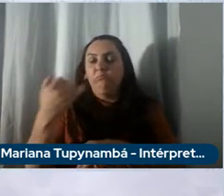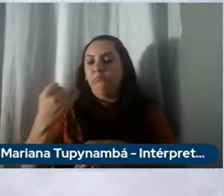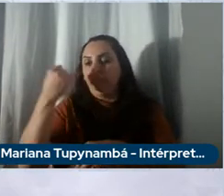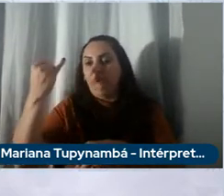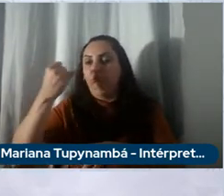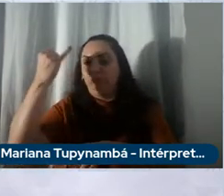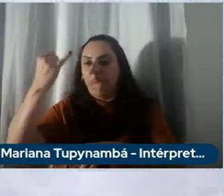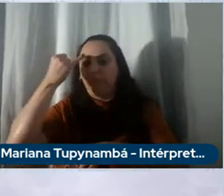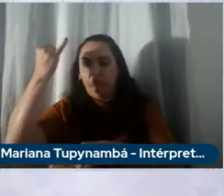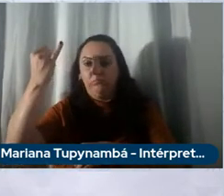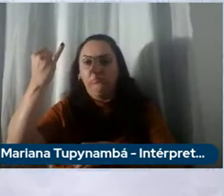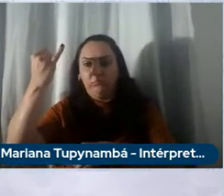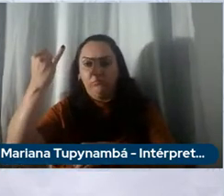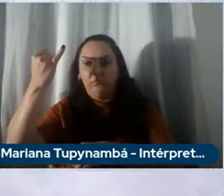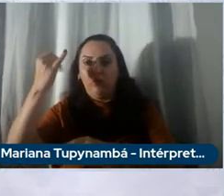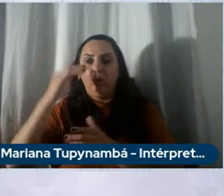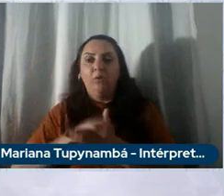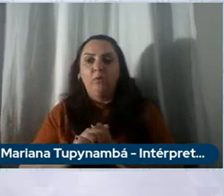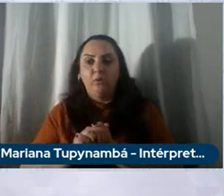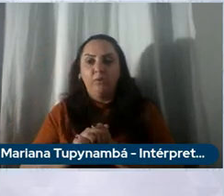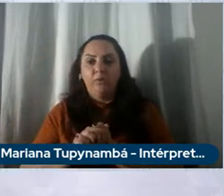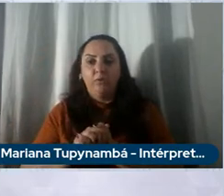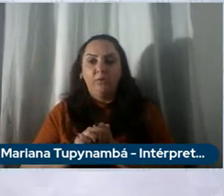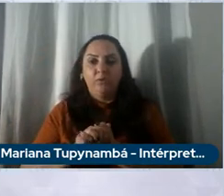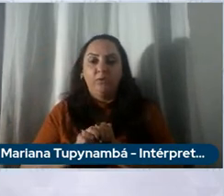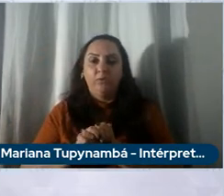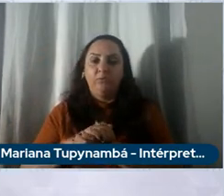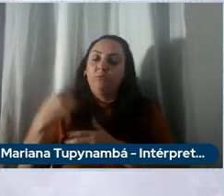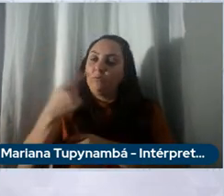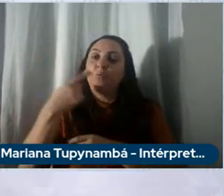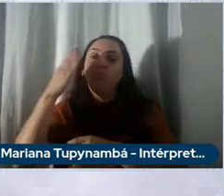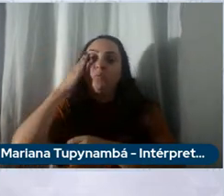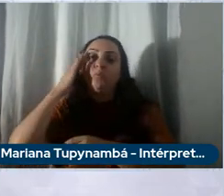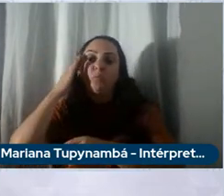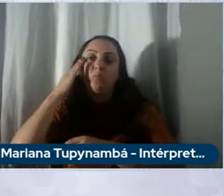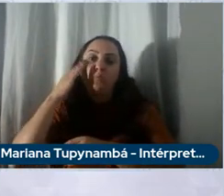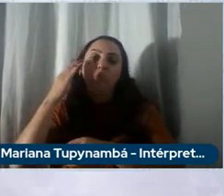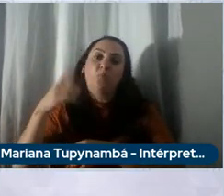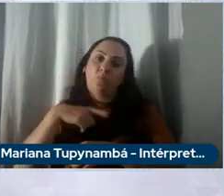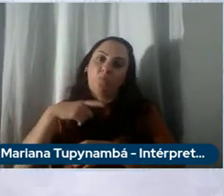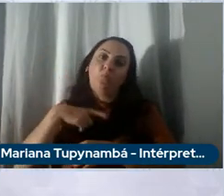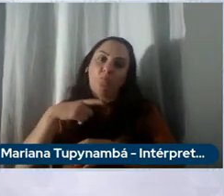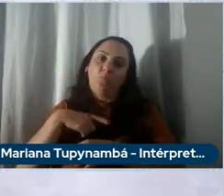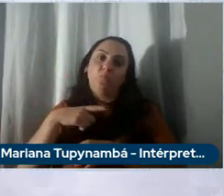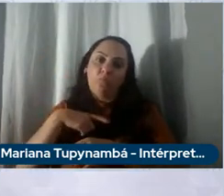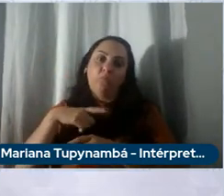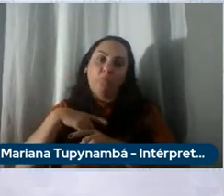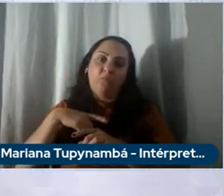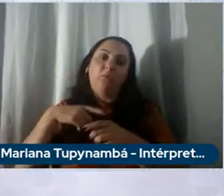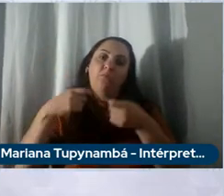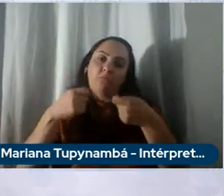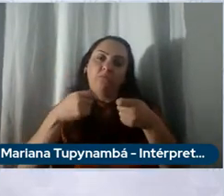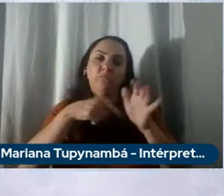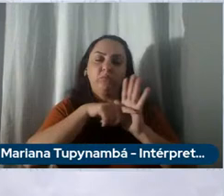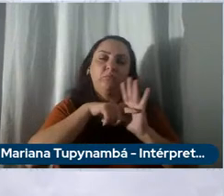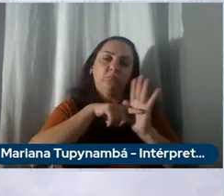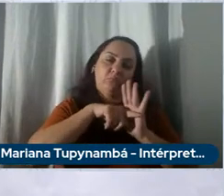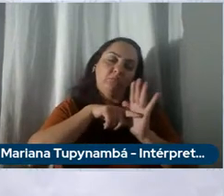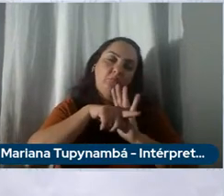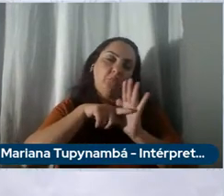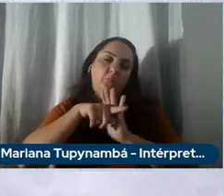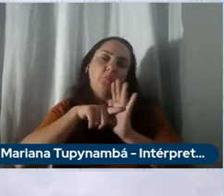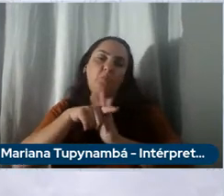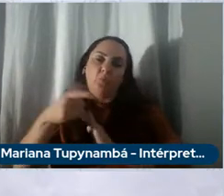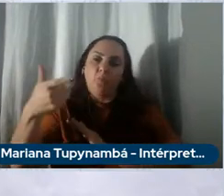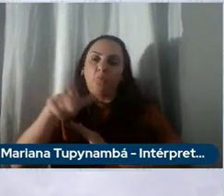trabalhar em custo então sabemos que tem outra leva de baterias a estudar depois dessa primeira de hidróxido de lítio e de